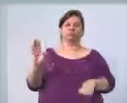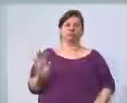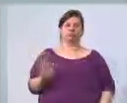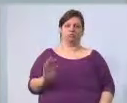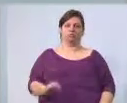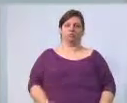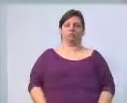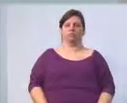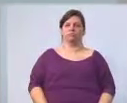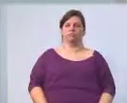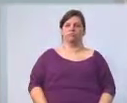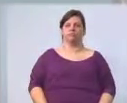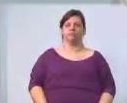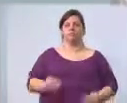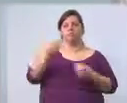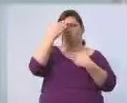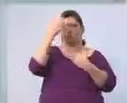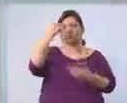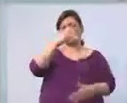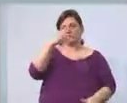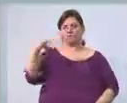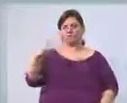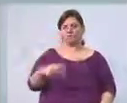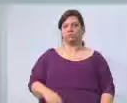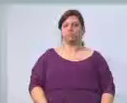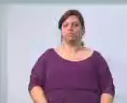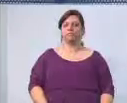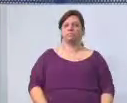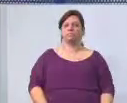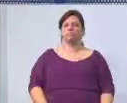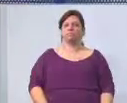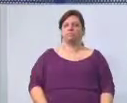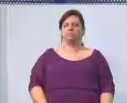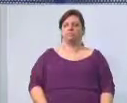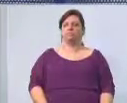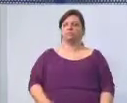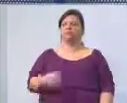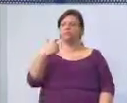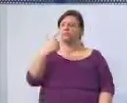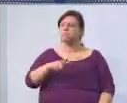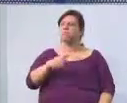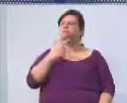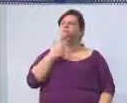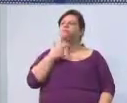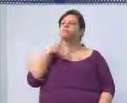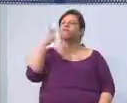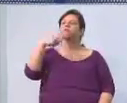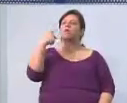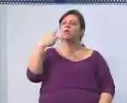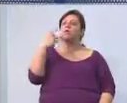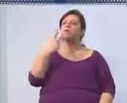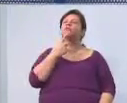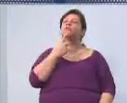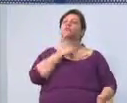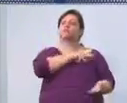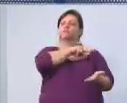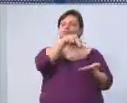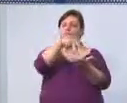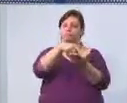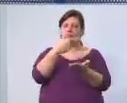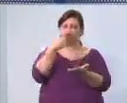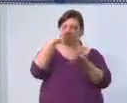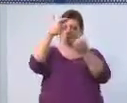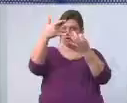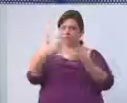entidades. Obrigado, presidente. Mais algum vereador que gostaria de fazer uso da palavra,